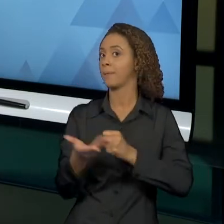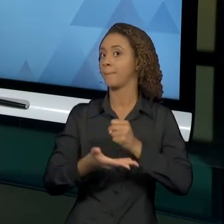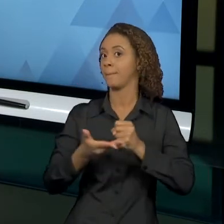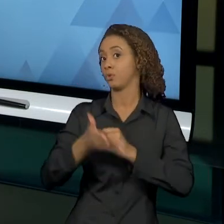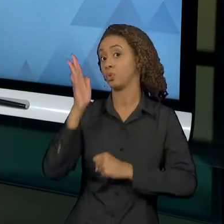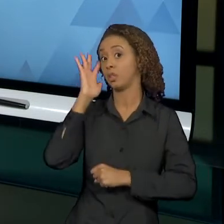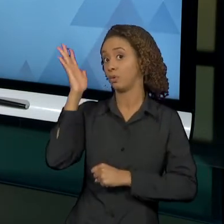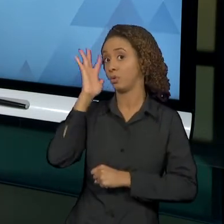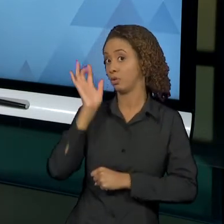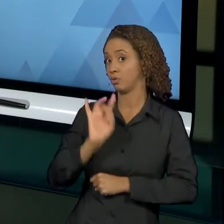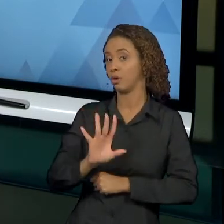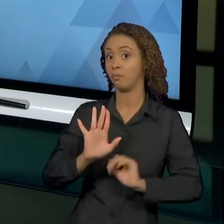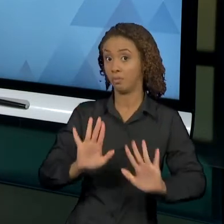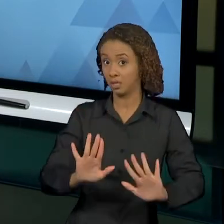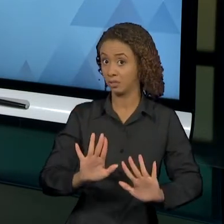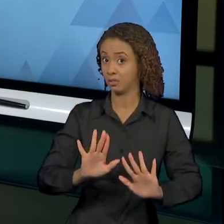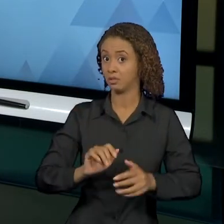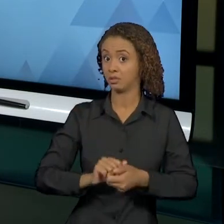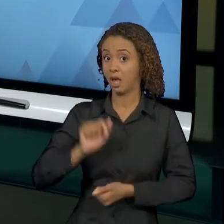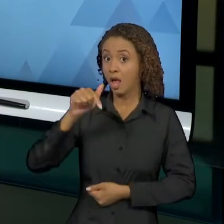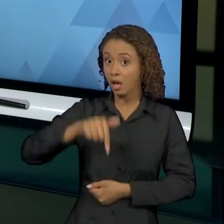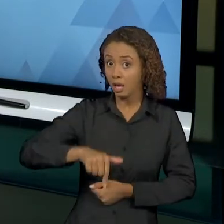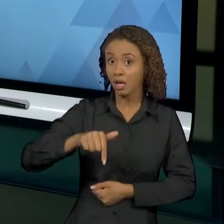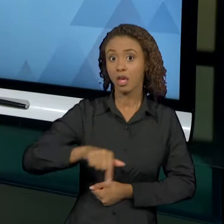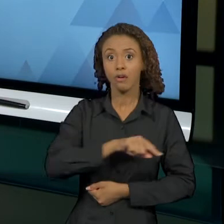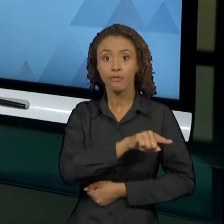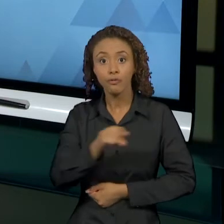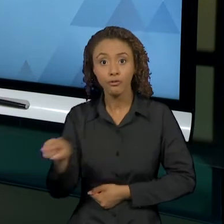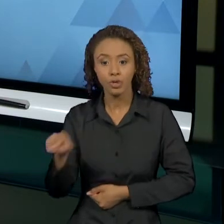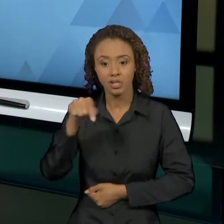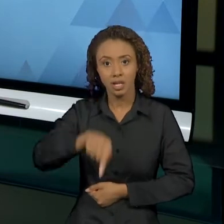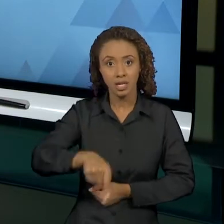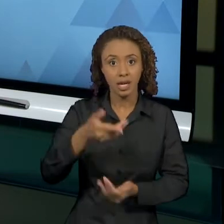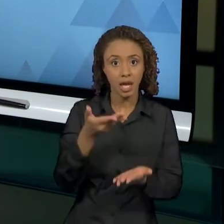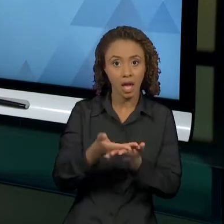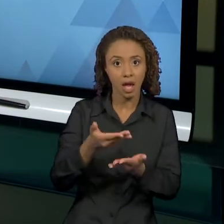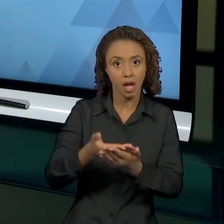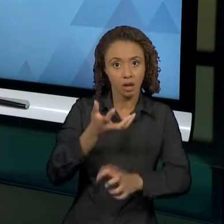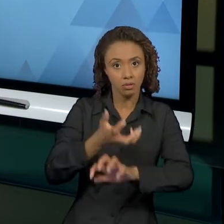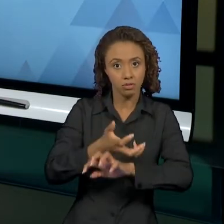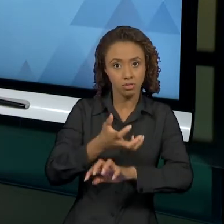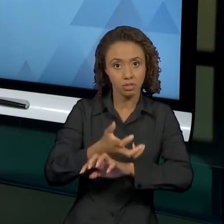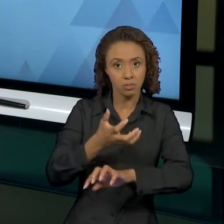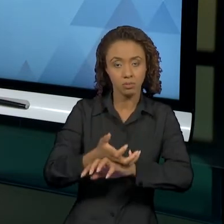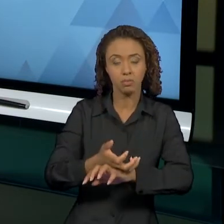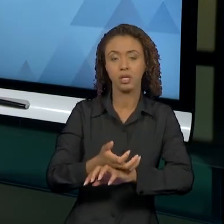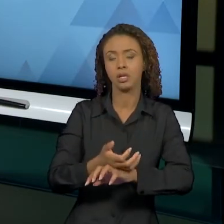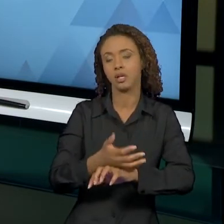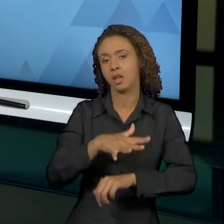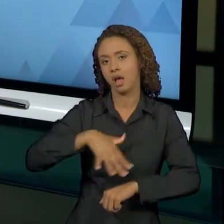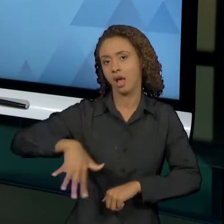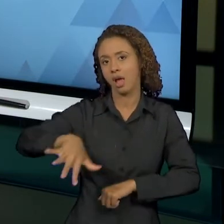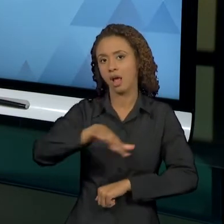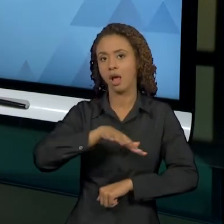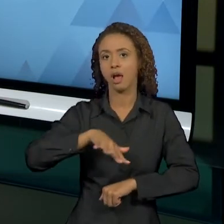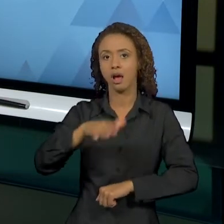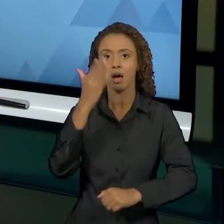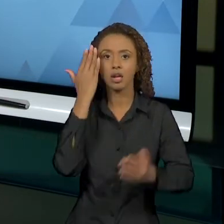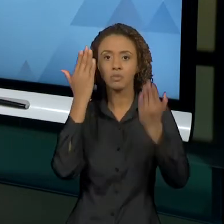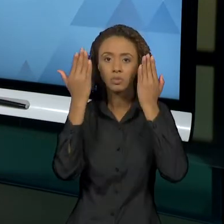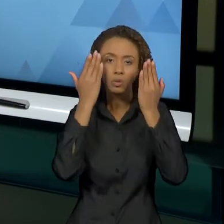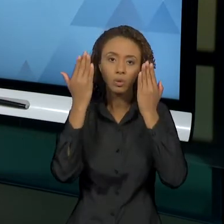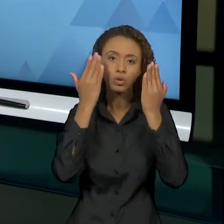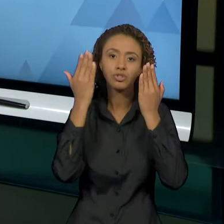teoria. Em nenhum momento vocês vão ter nessa disciplina ou em qualquer outra disciplina que aborde as